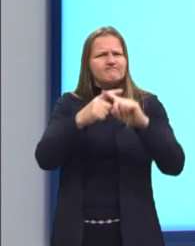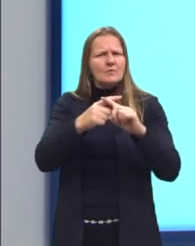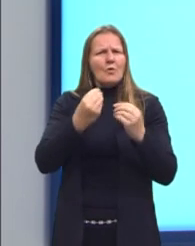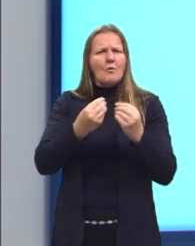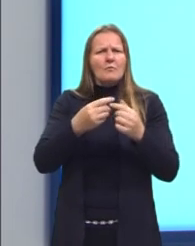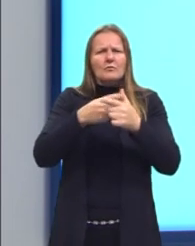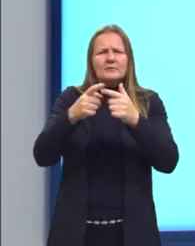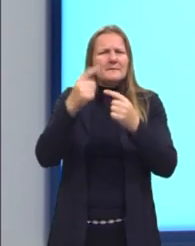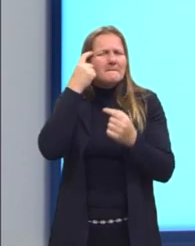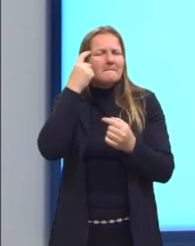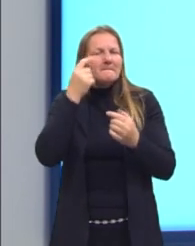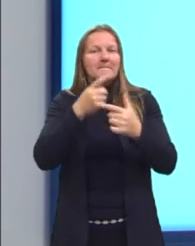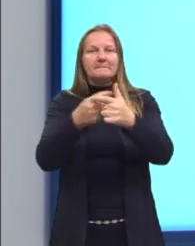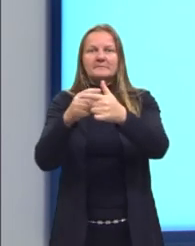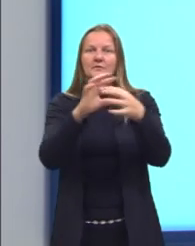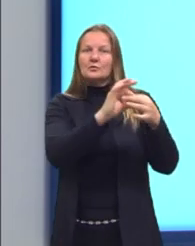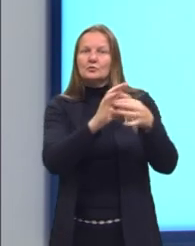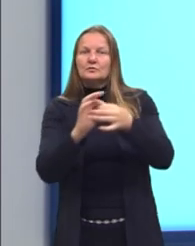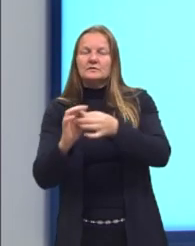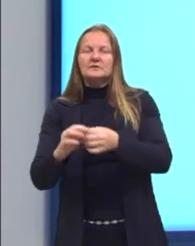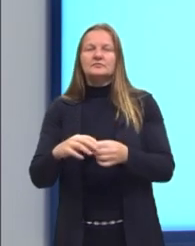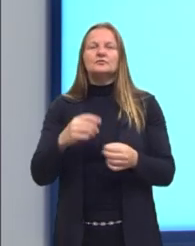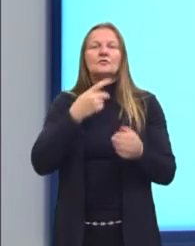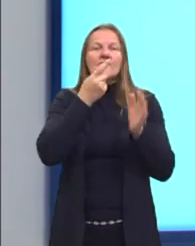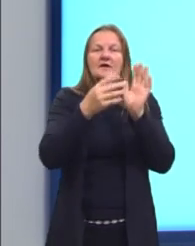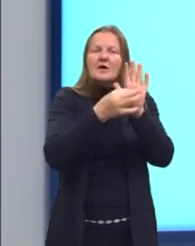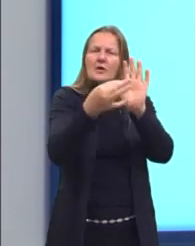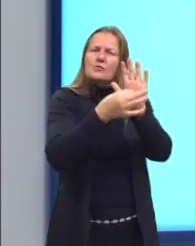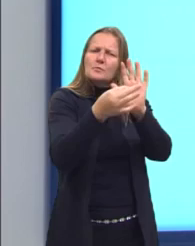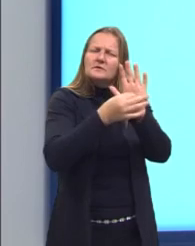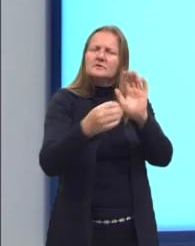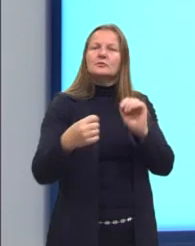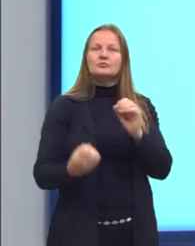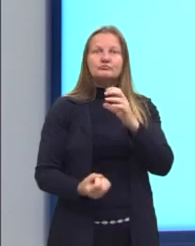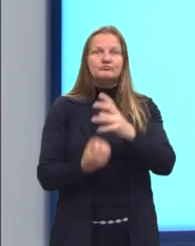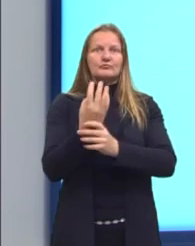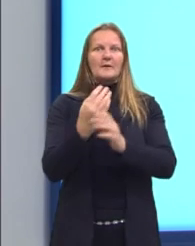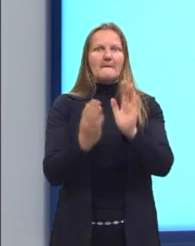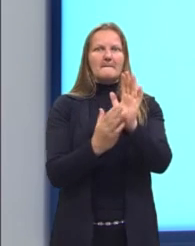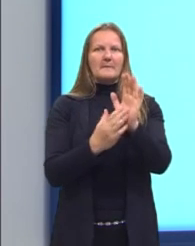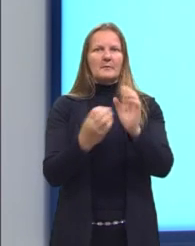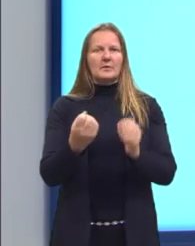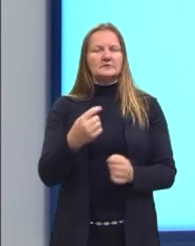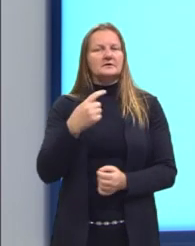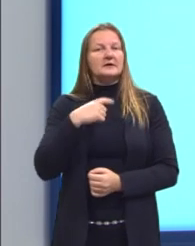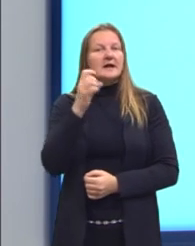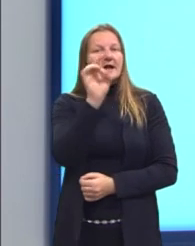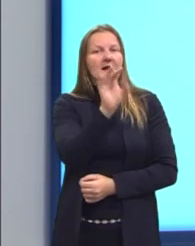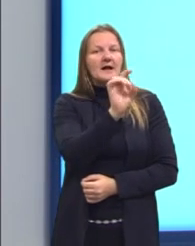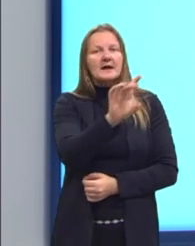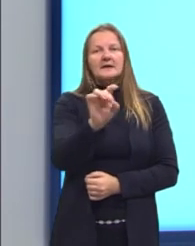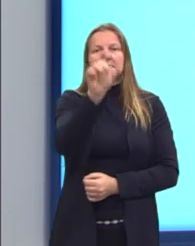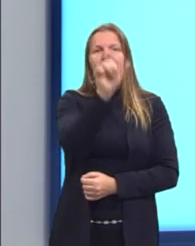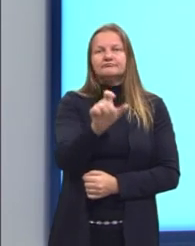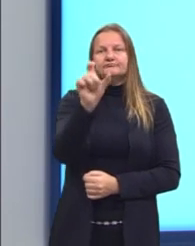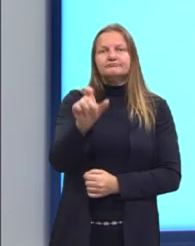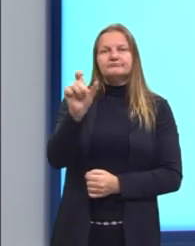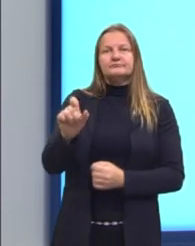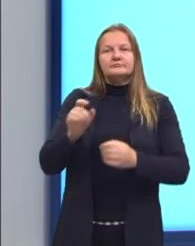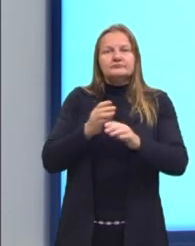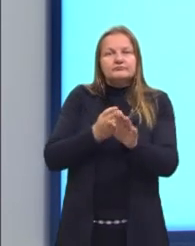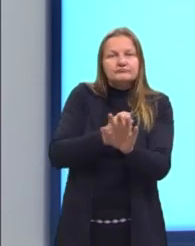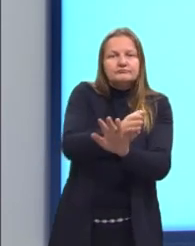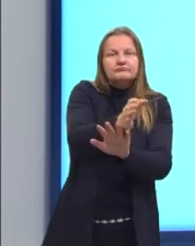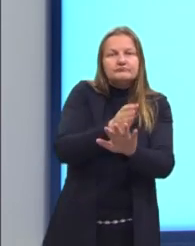construir argumentação e elaborar propostas. E todos eles, apesar de a gente